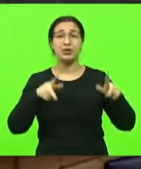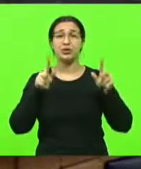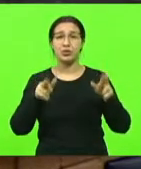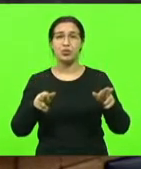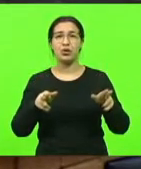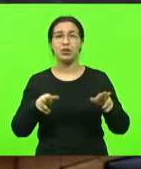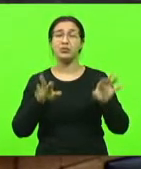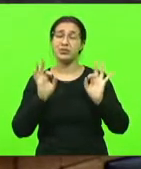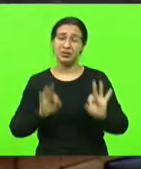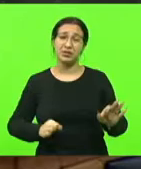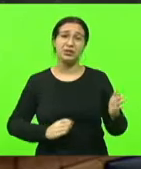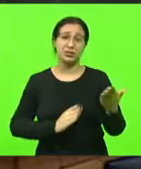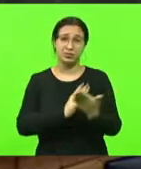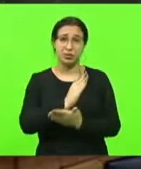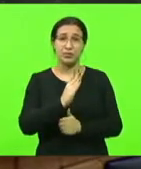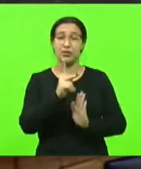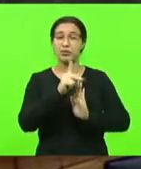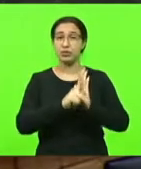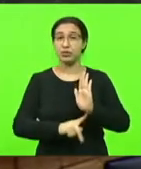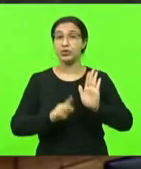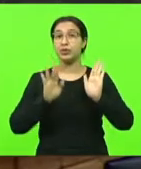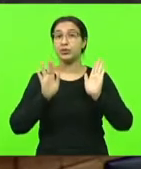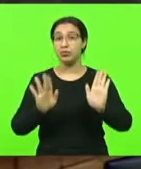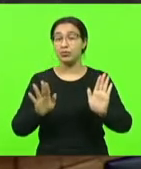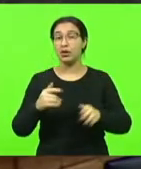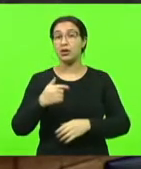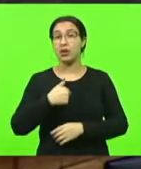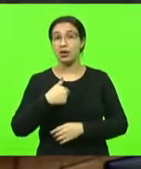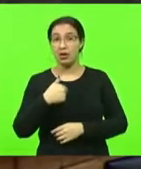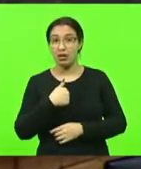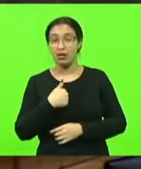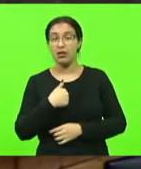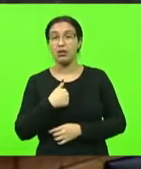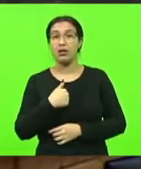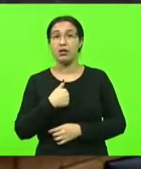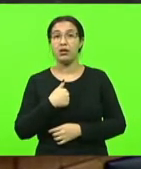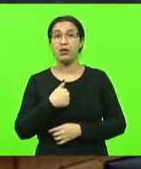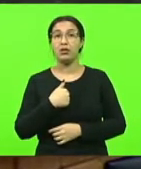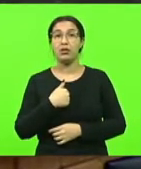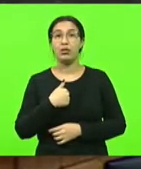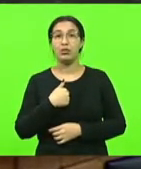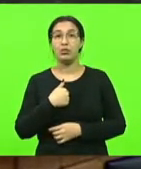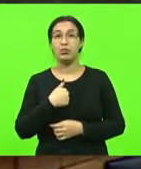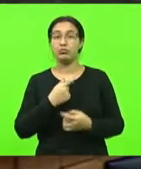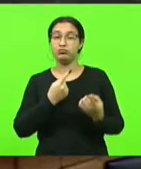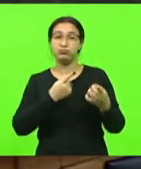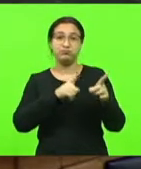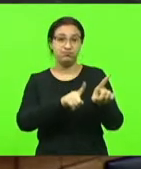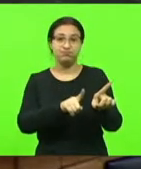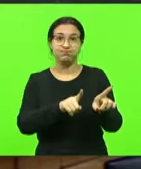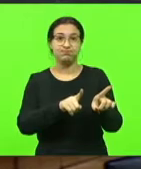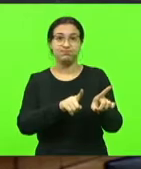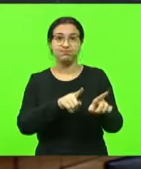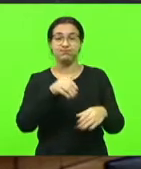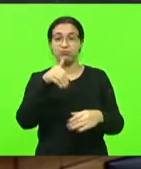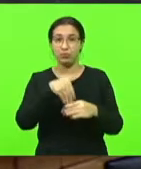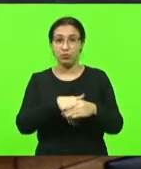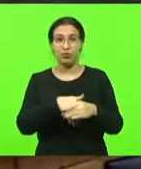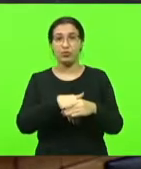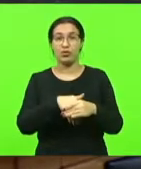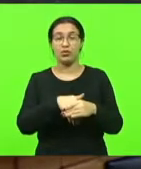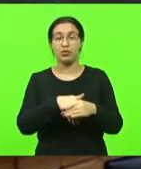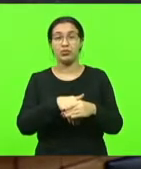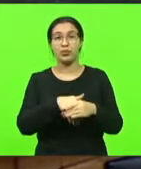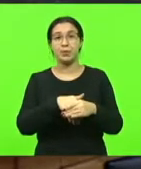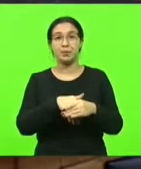aprovado, mas gostaria de manifestar a minha reprovação, declarar o meu voto contrário e pedir,